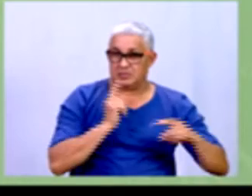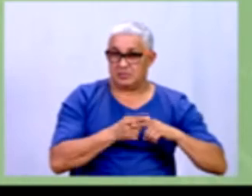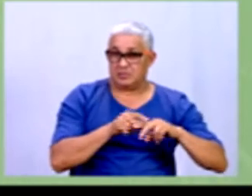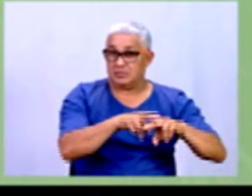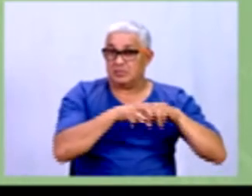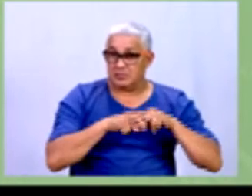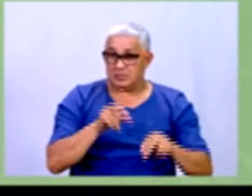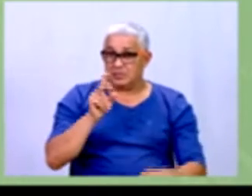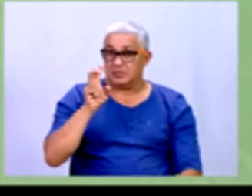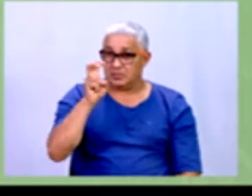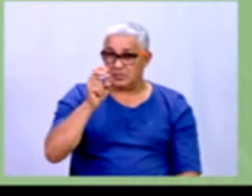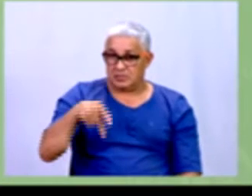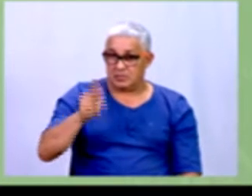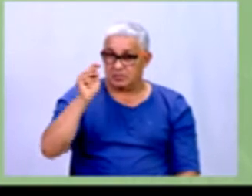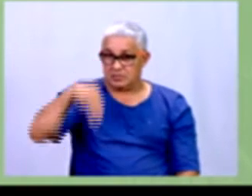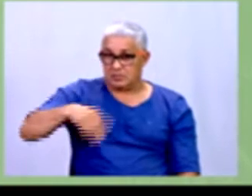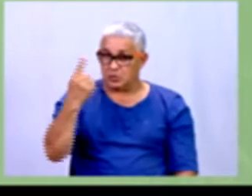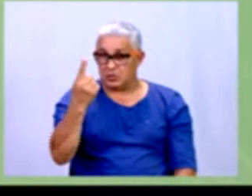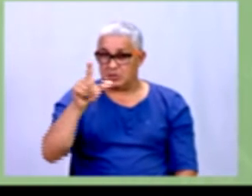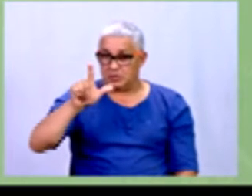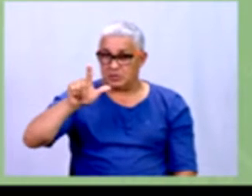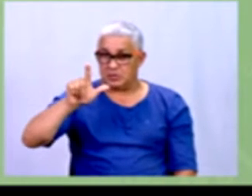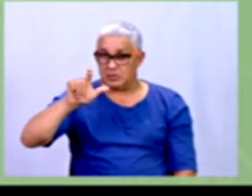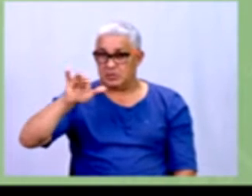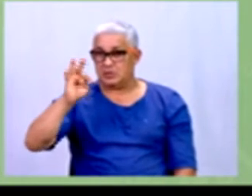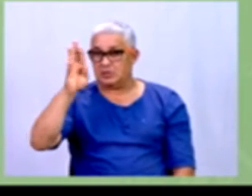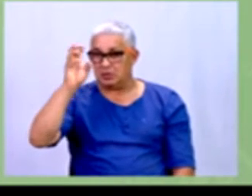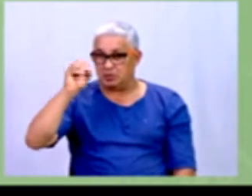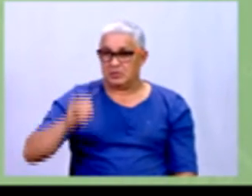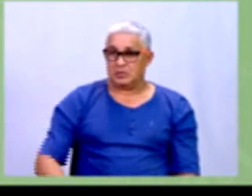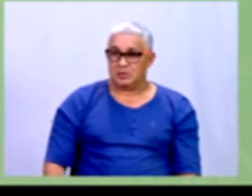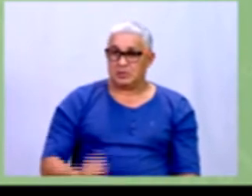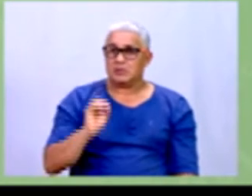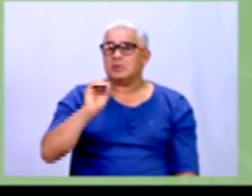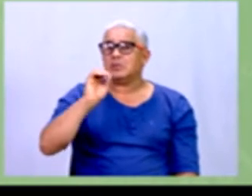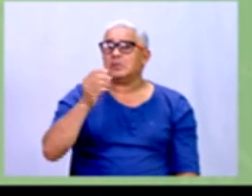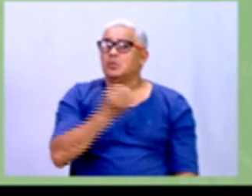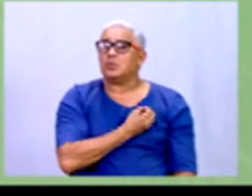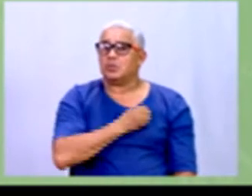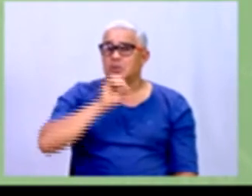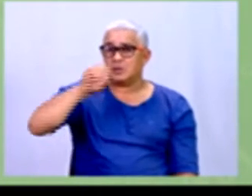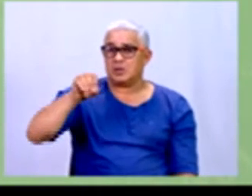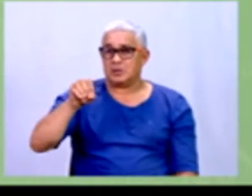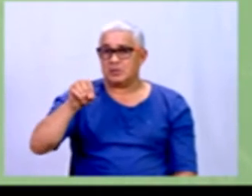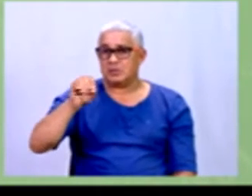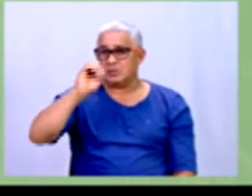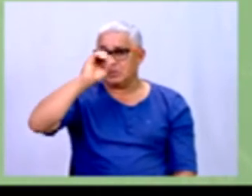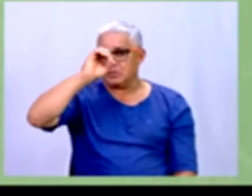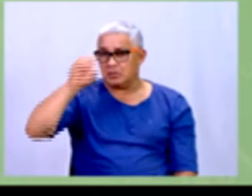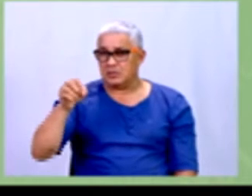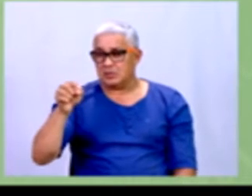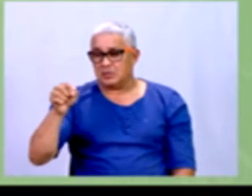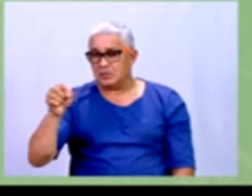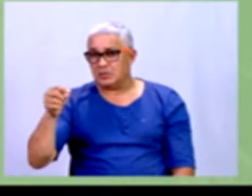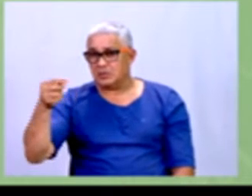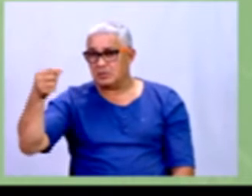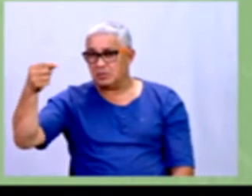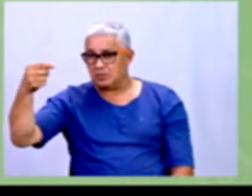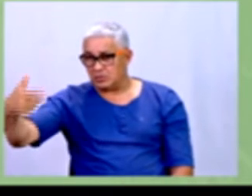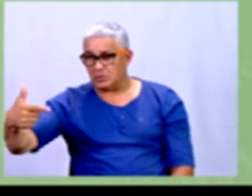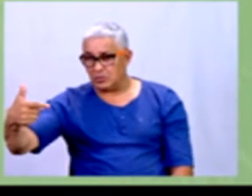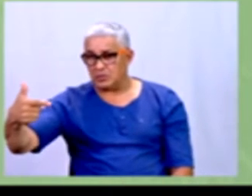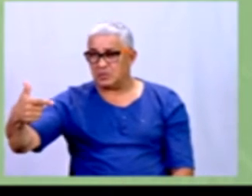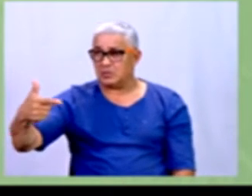só, colocando 5 quilômetros com litro, a gente vai ter que número aqui? 0,2. É 8 quilômetros com litro? 0,13.